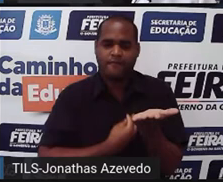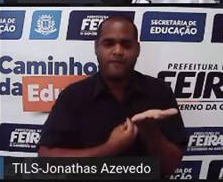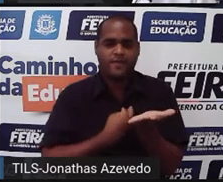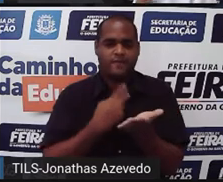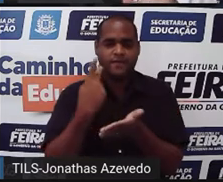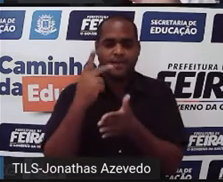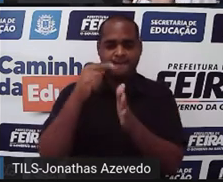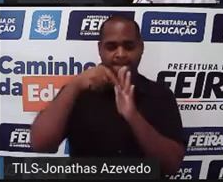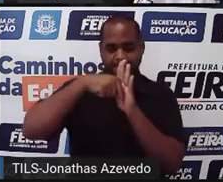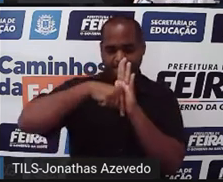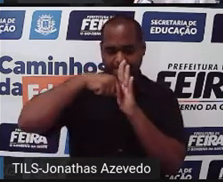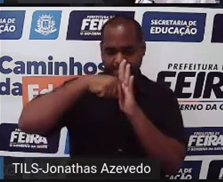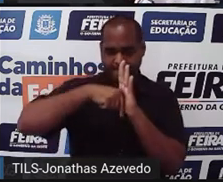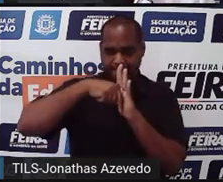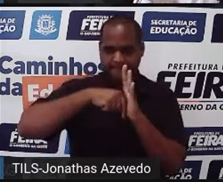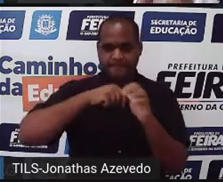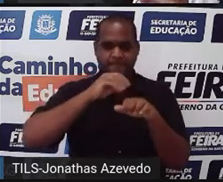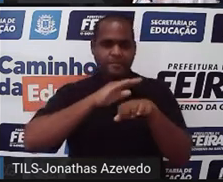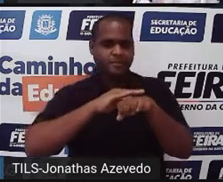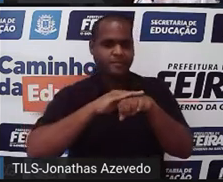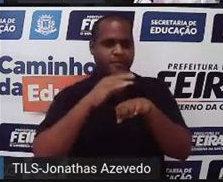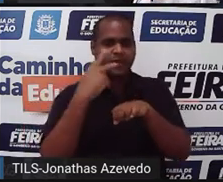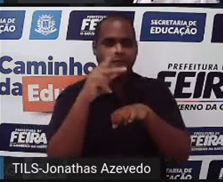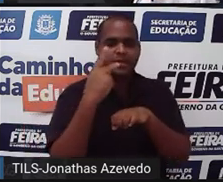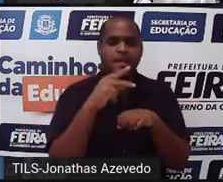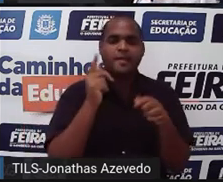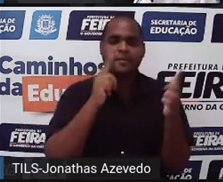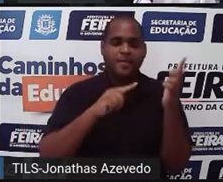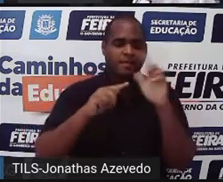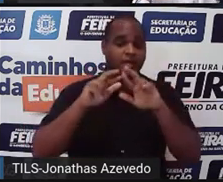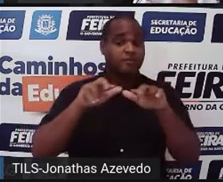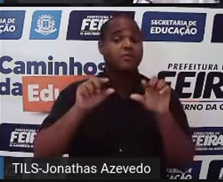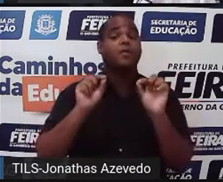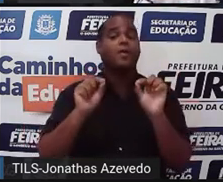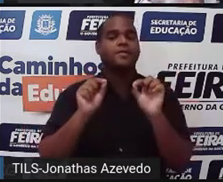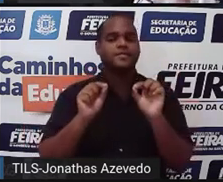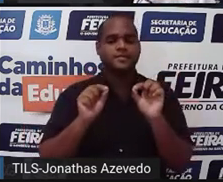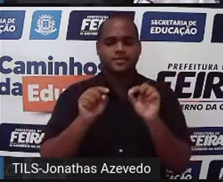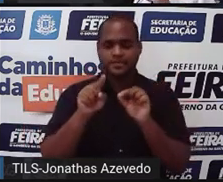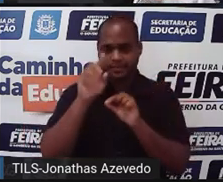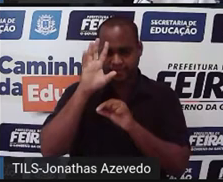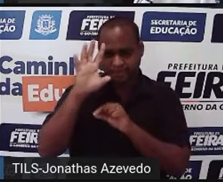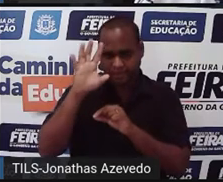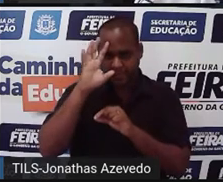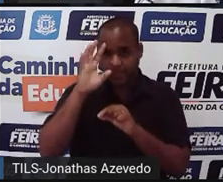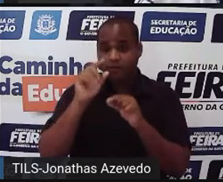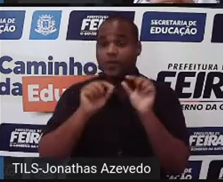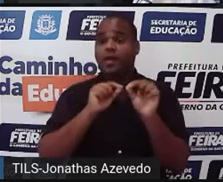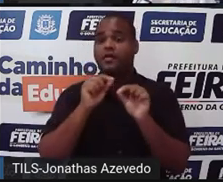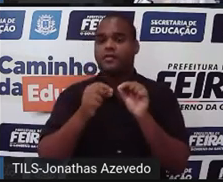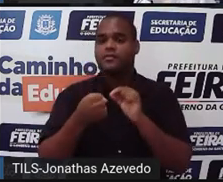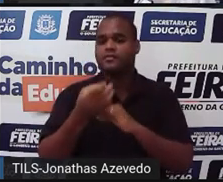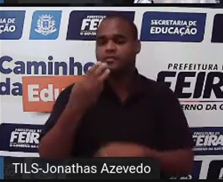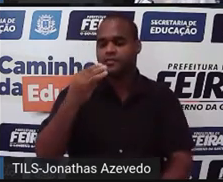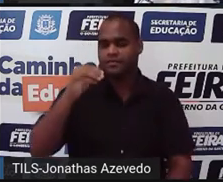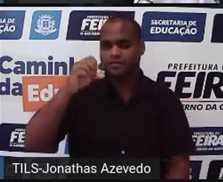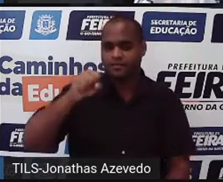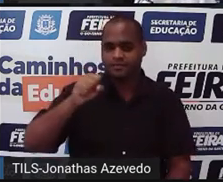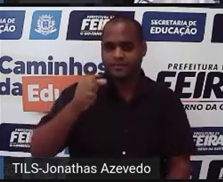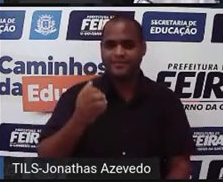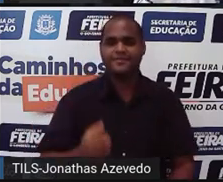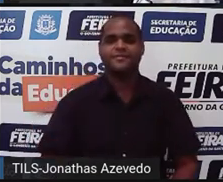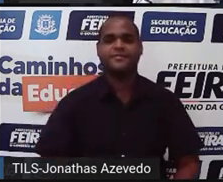De avaliação ali no meio da aula. Aqui não vai ser diferente. Tá bom? Então, pensa aí até aqui. Entendeu quanto? Trinta segundos.